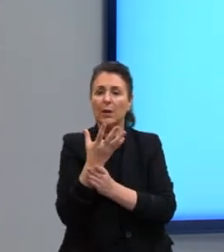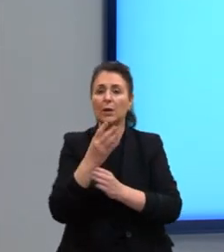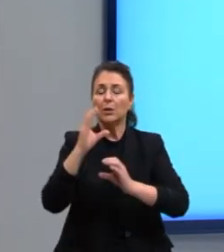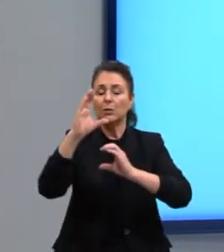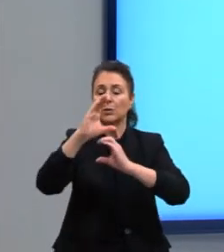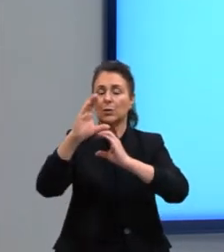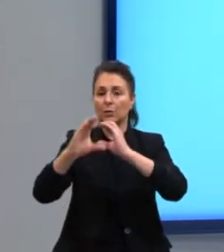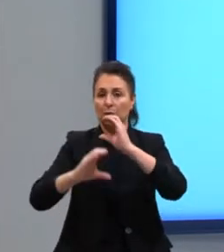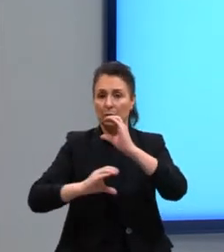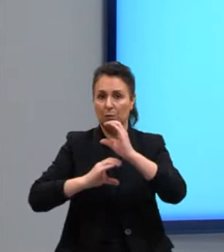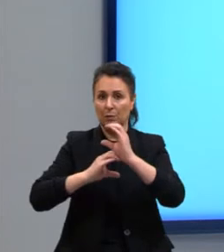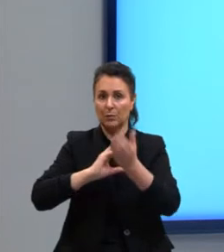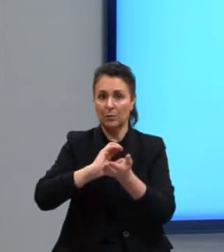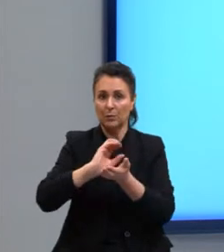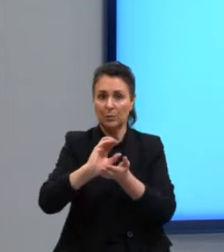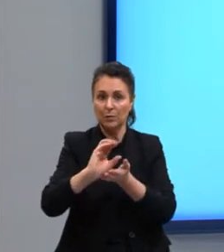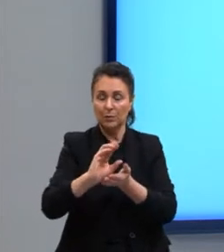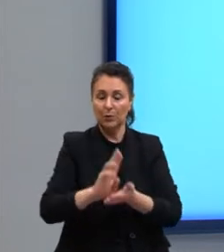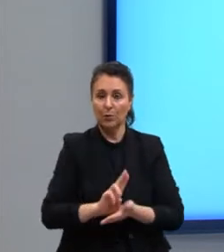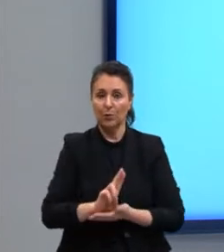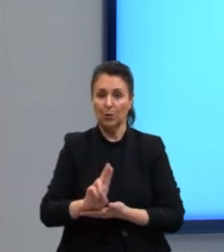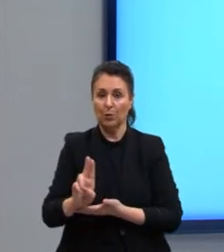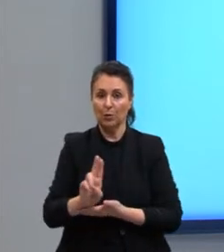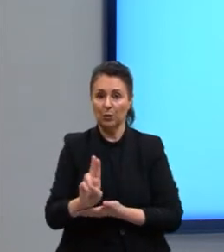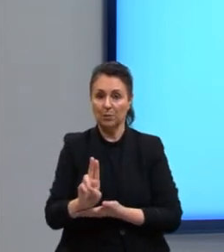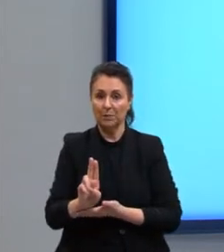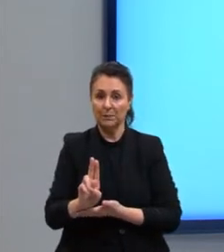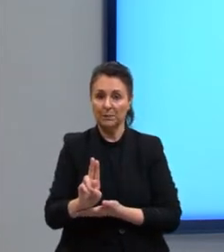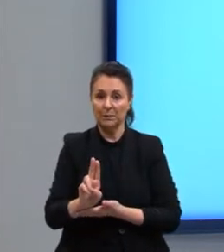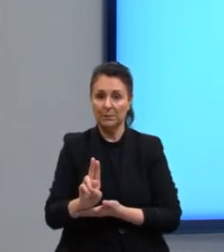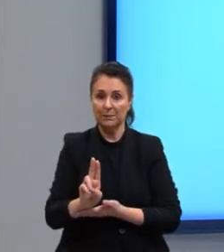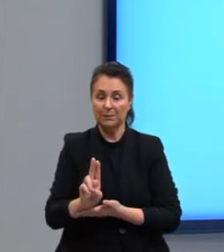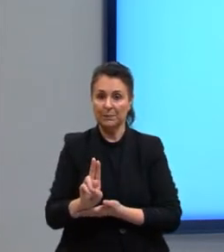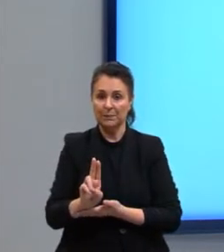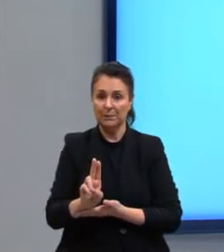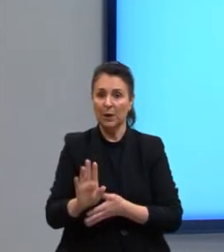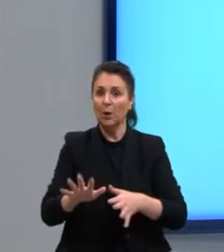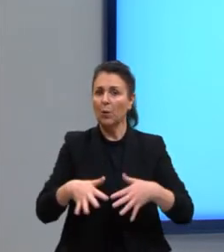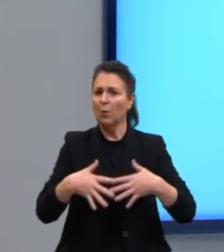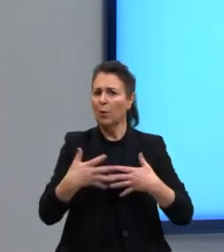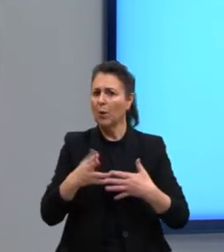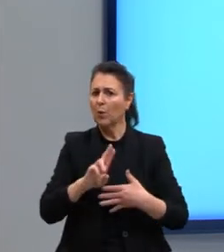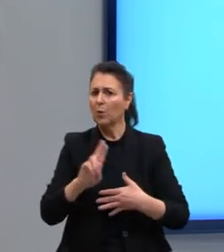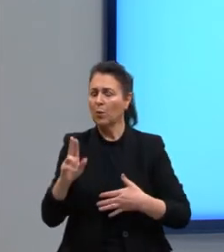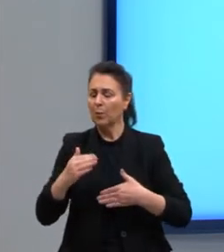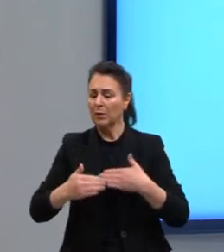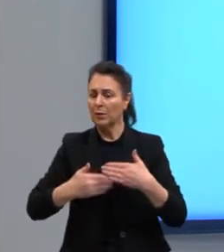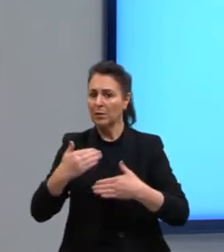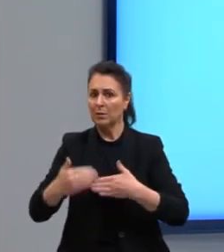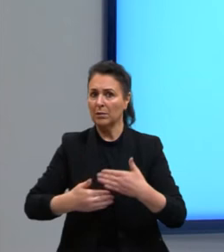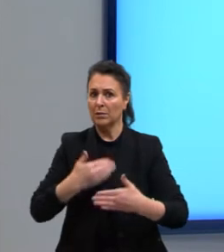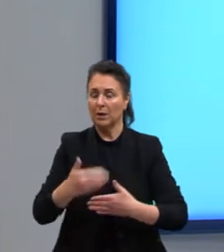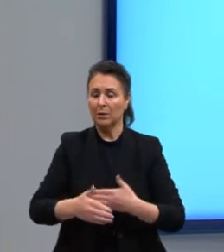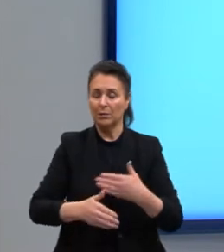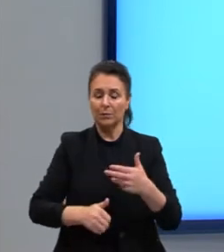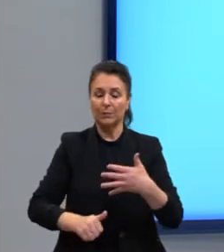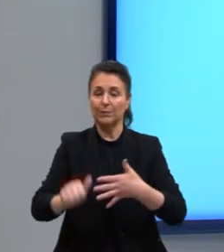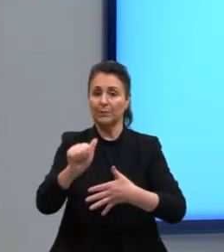orgânicos. É denominada de quê, gente? Qual é esse processo? Qual é o nome? A,